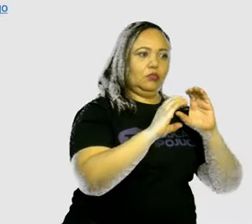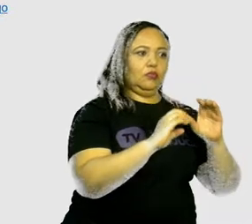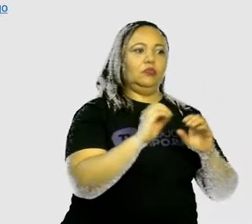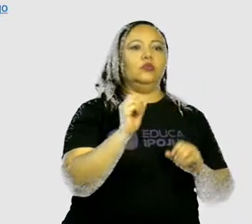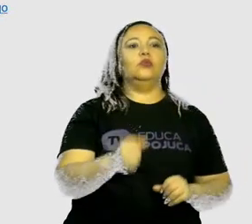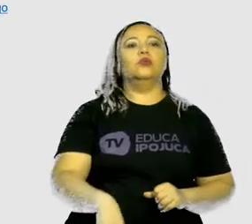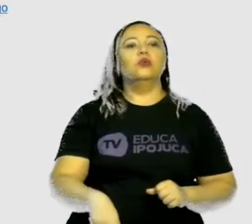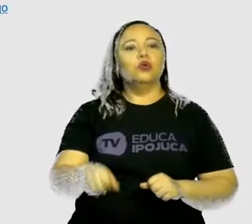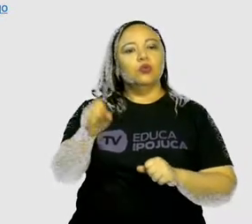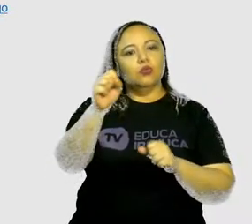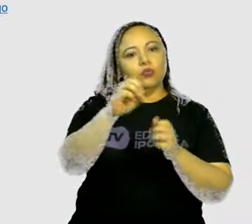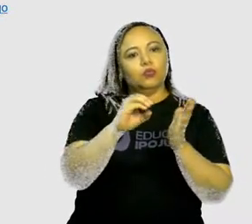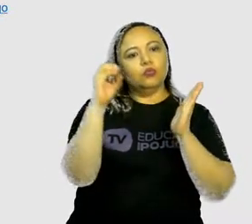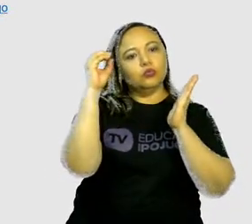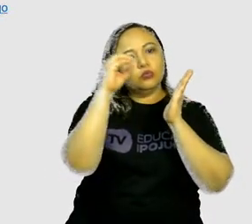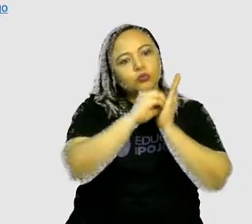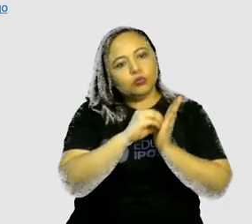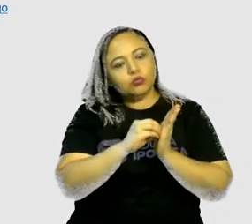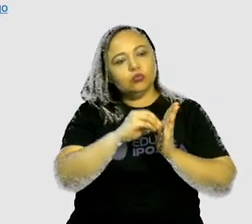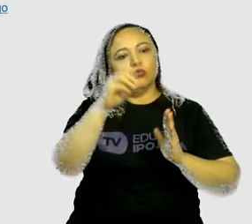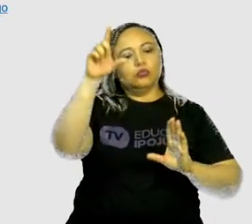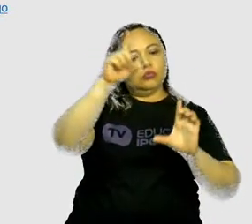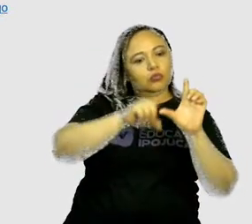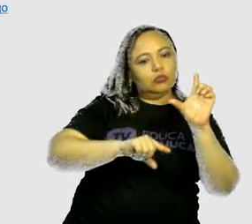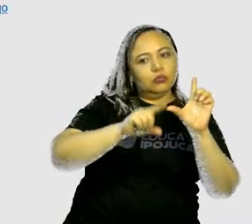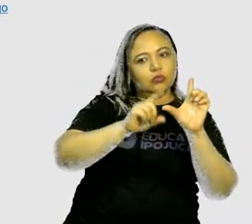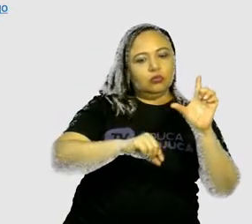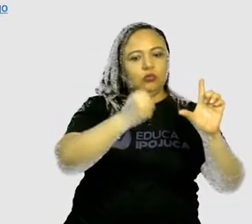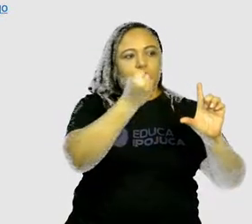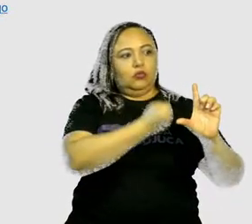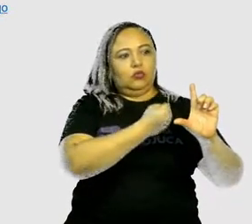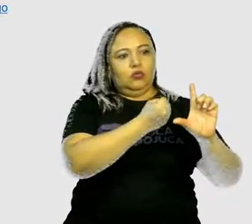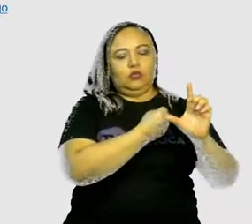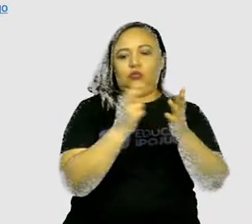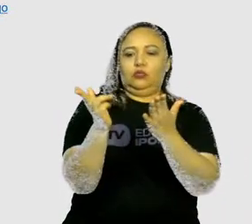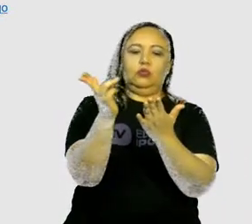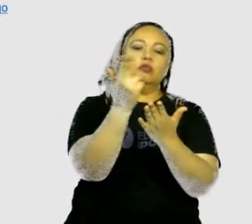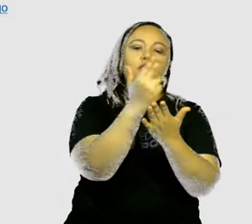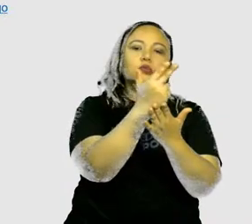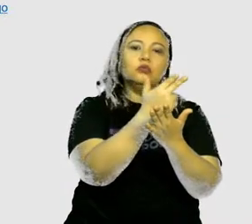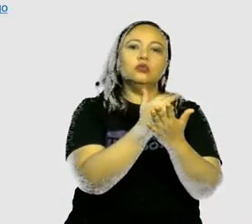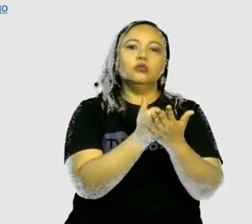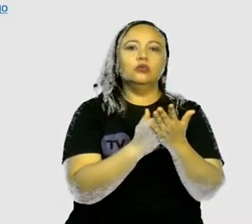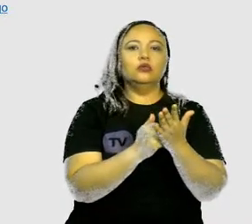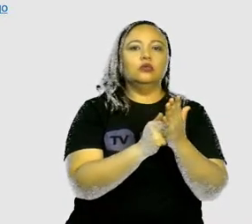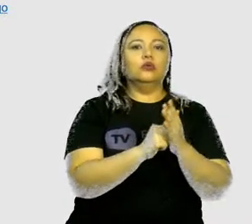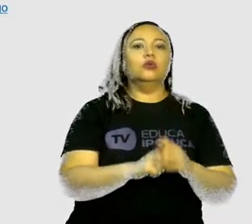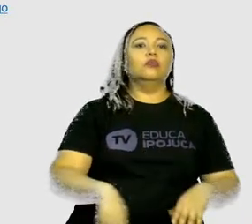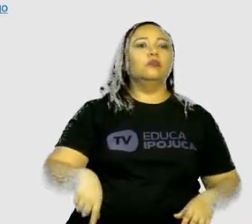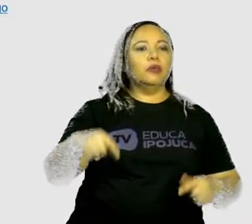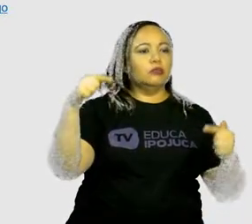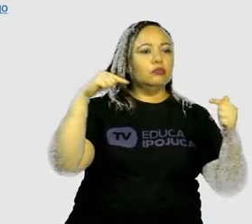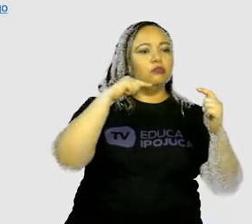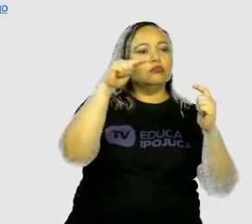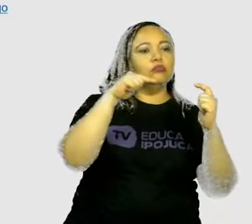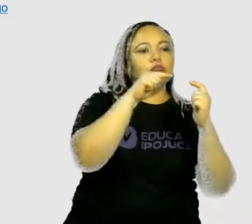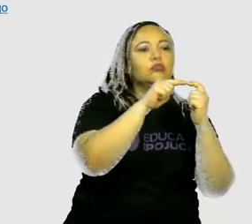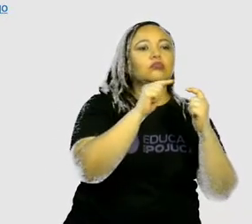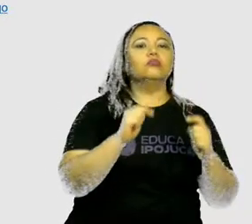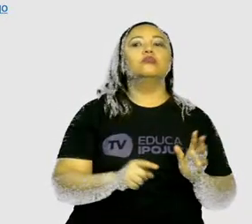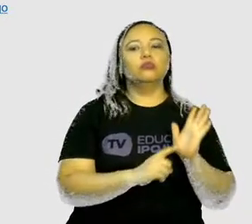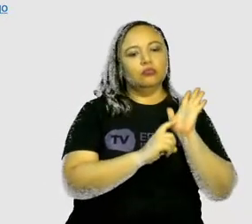símbolos, letras, números e até desenhos com o objetivo de manter e